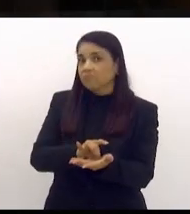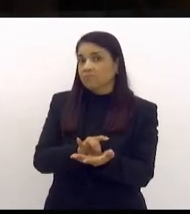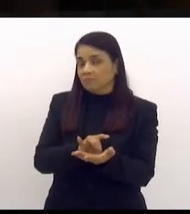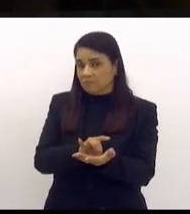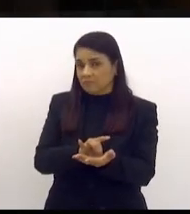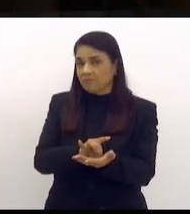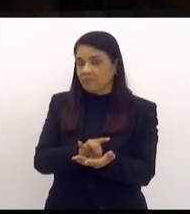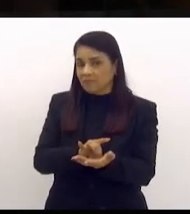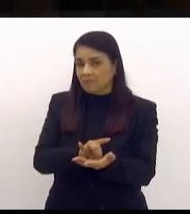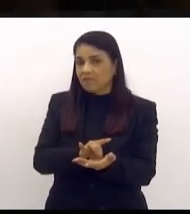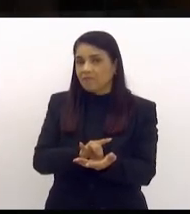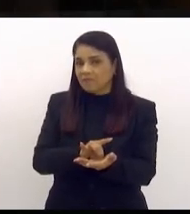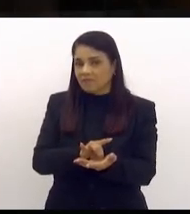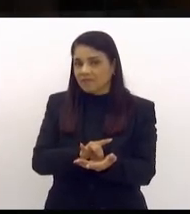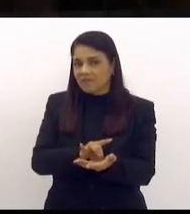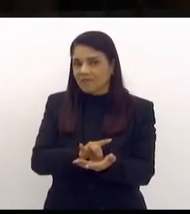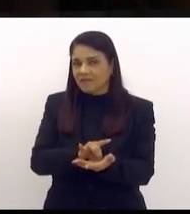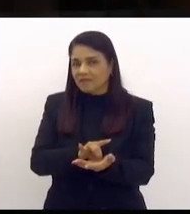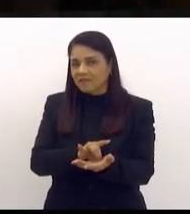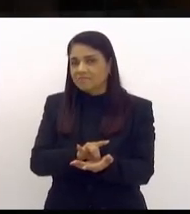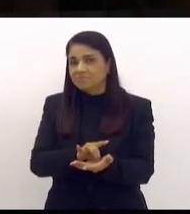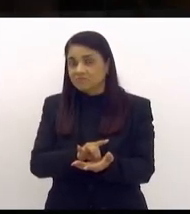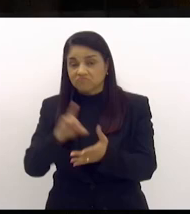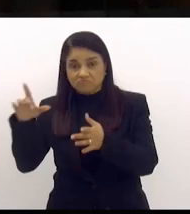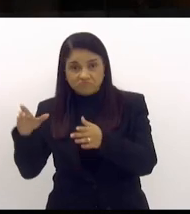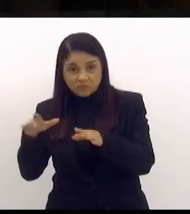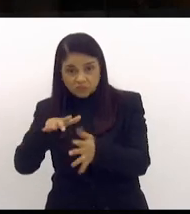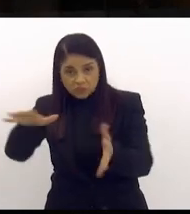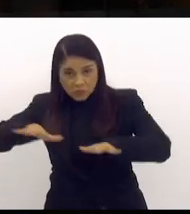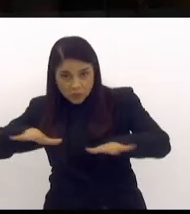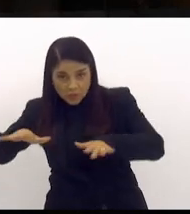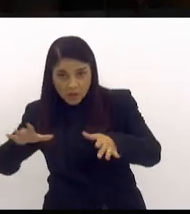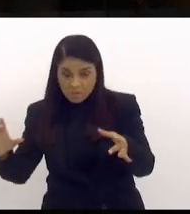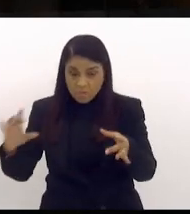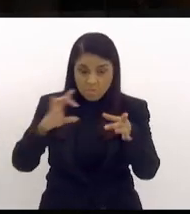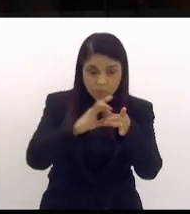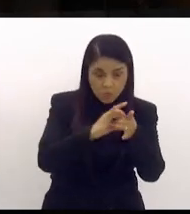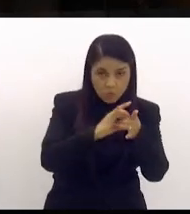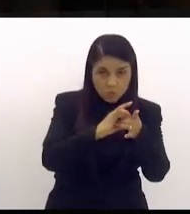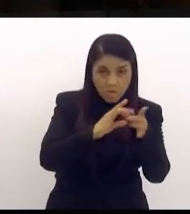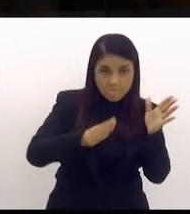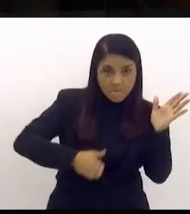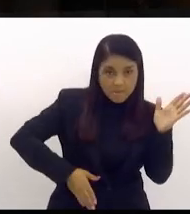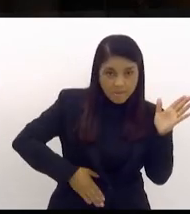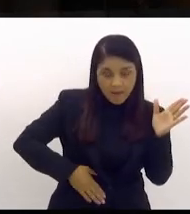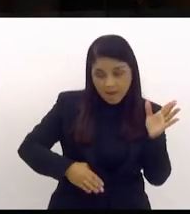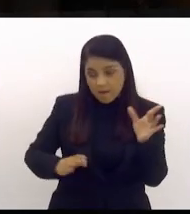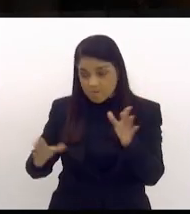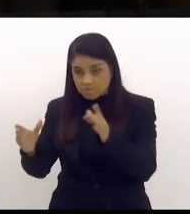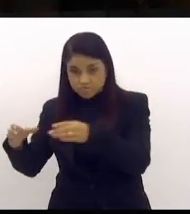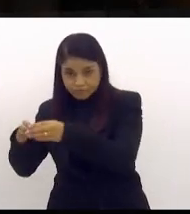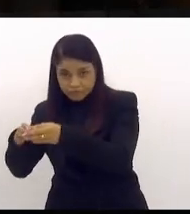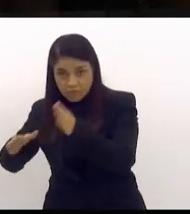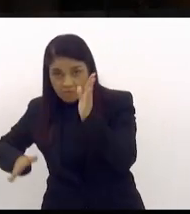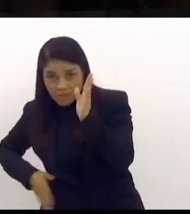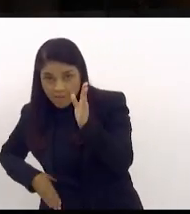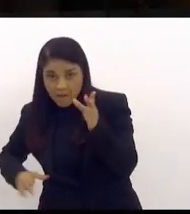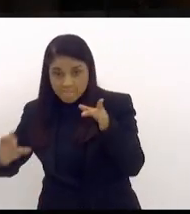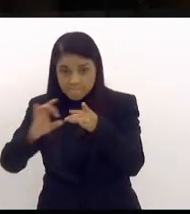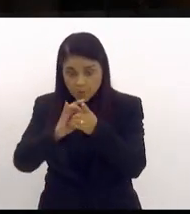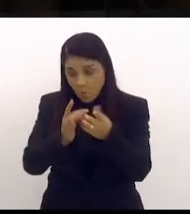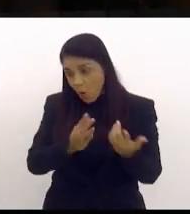Porque lá em Jacaré-Paguá a milícia se uniu a uma facção para combater outra. E aí não acho não, foi